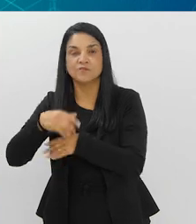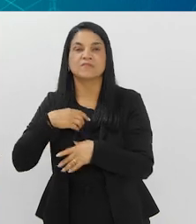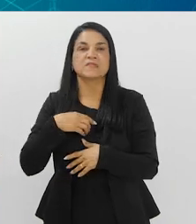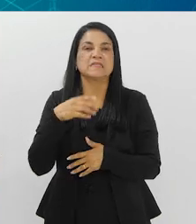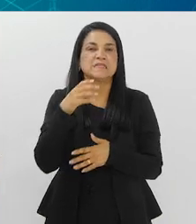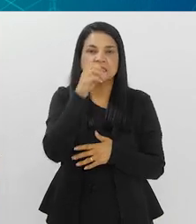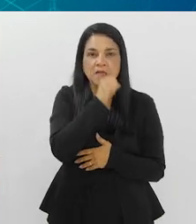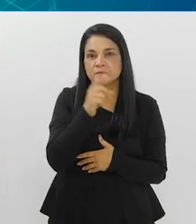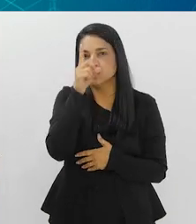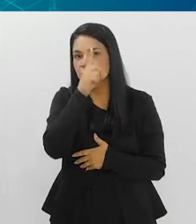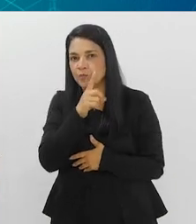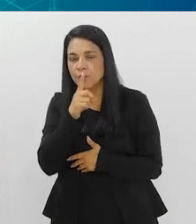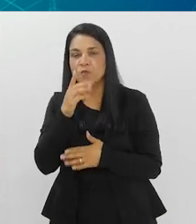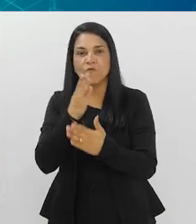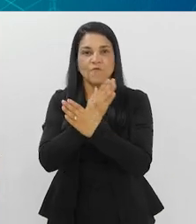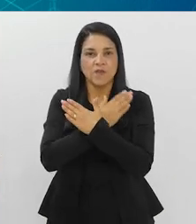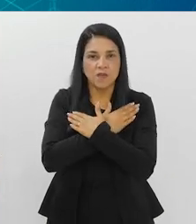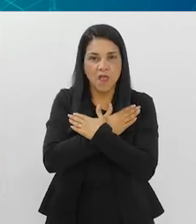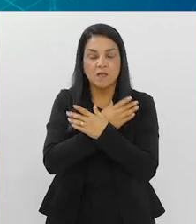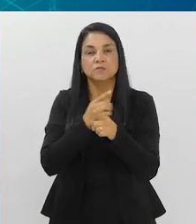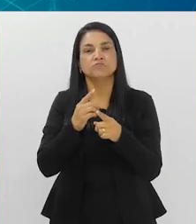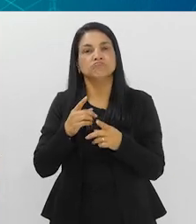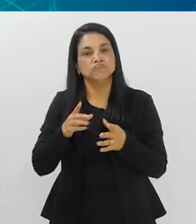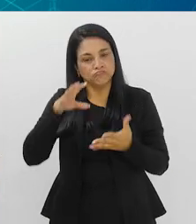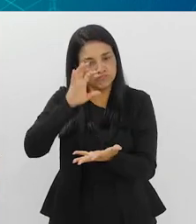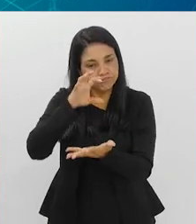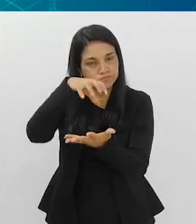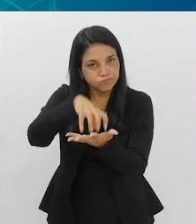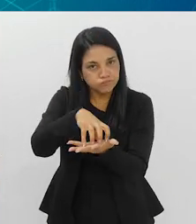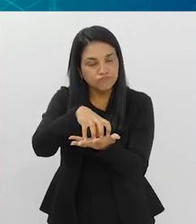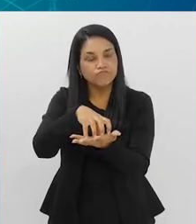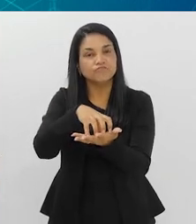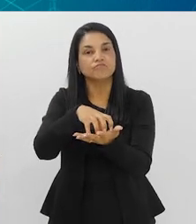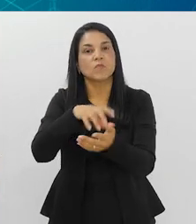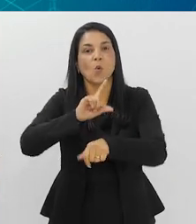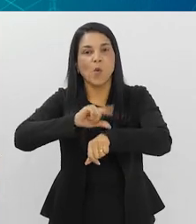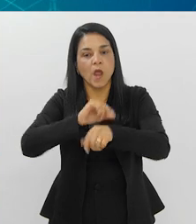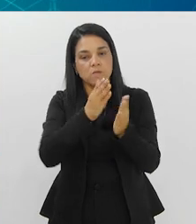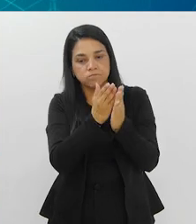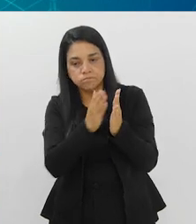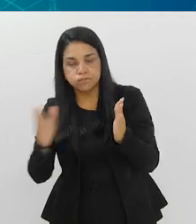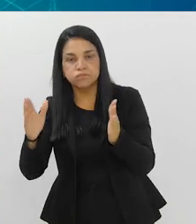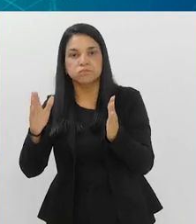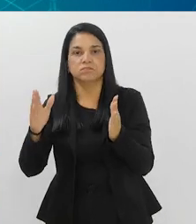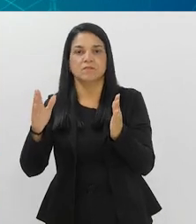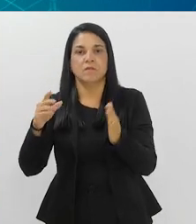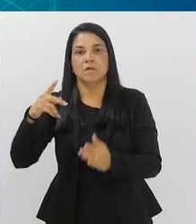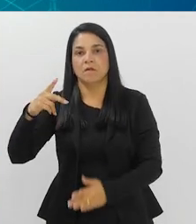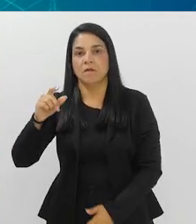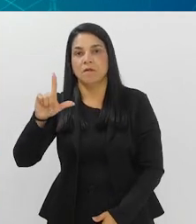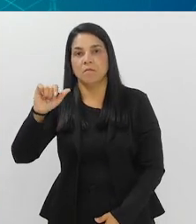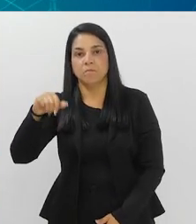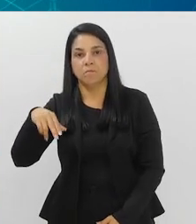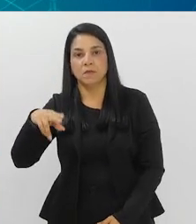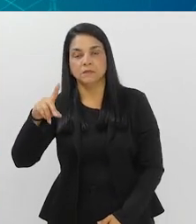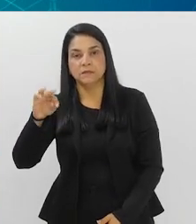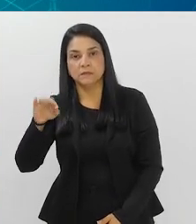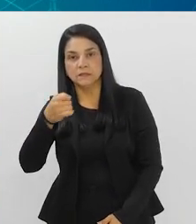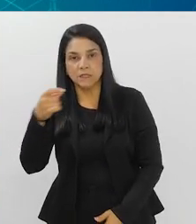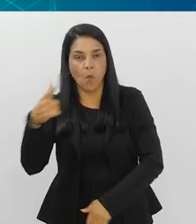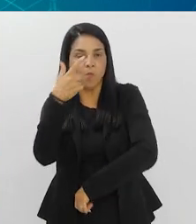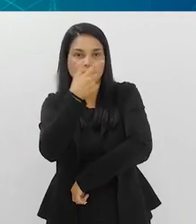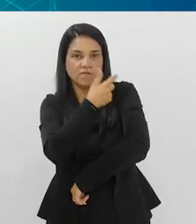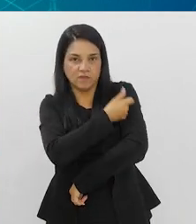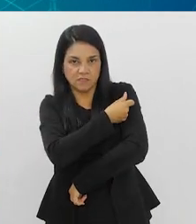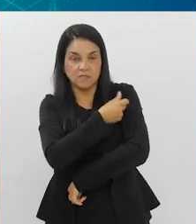dia santo, a vacinação em postos específicos tem horário estendido de plantão. Então, as meninas